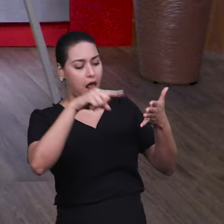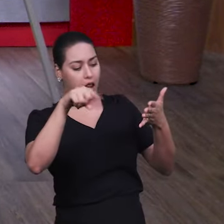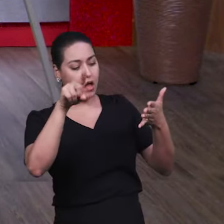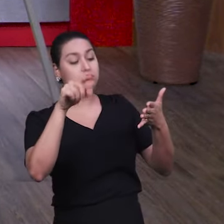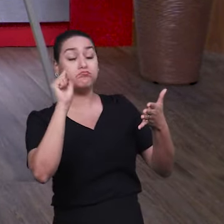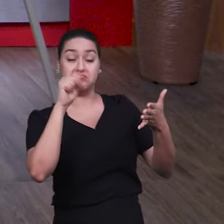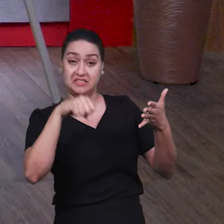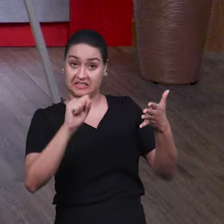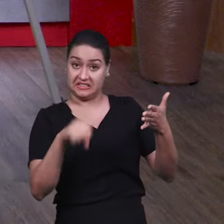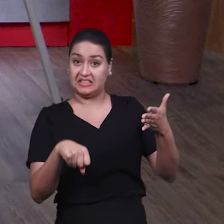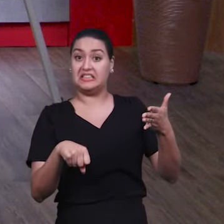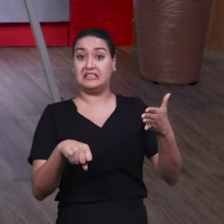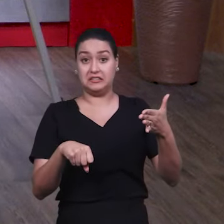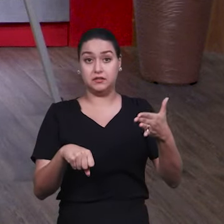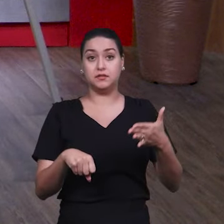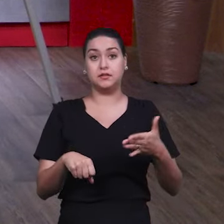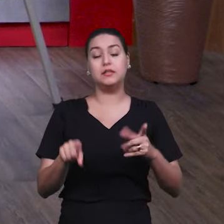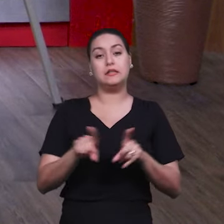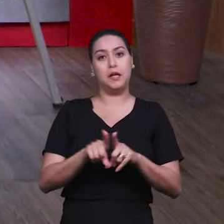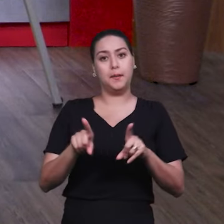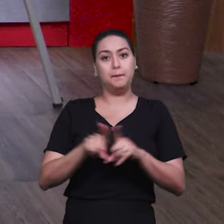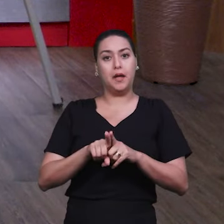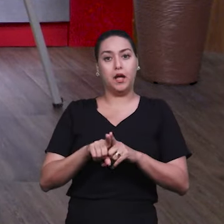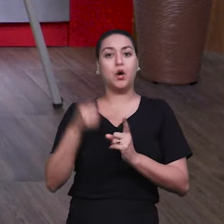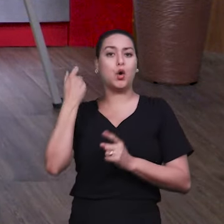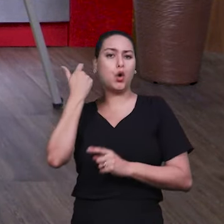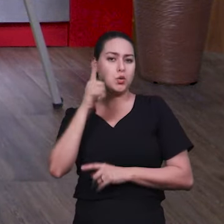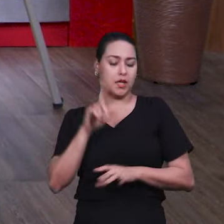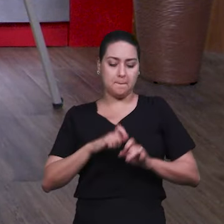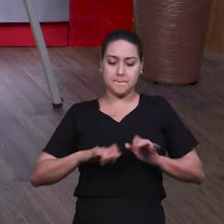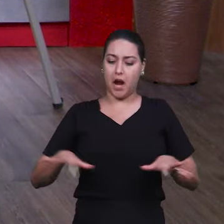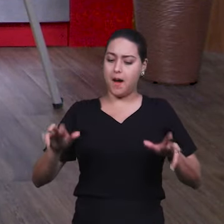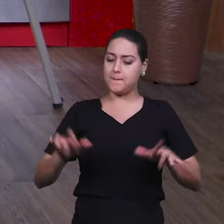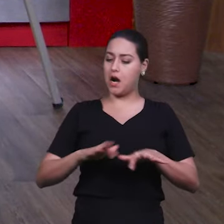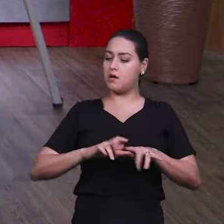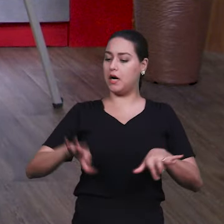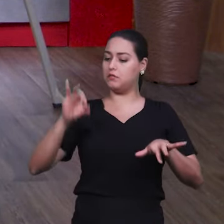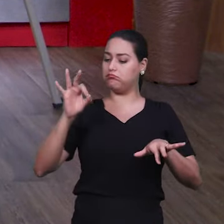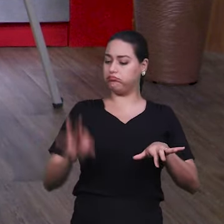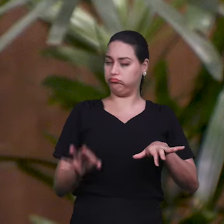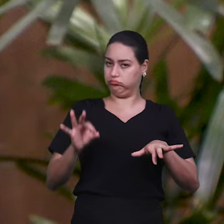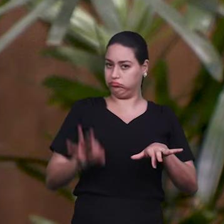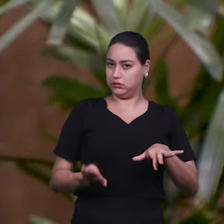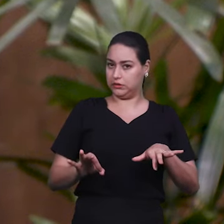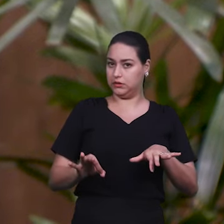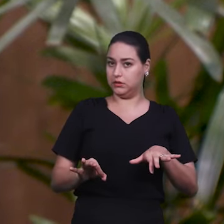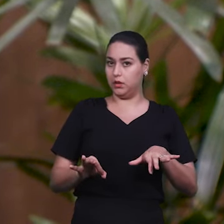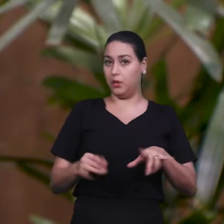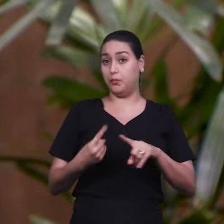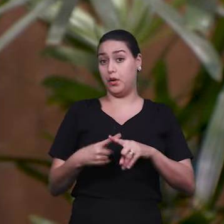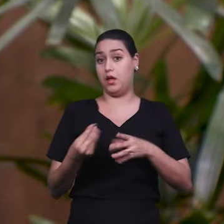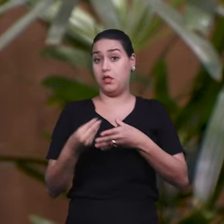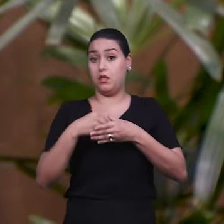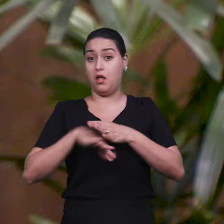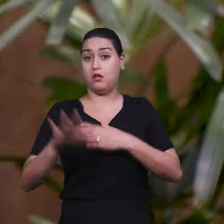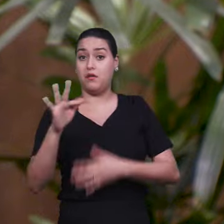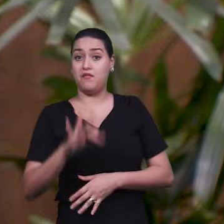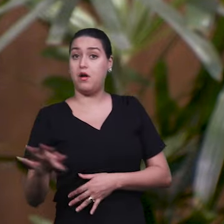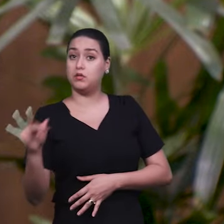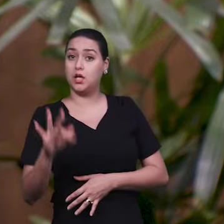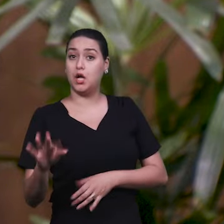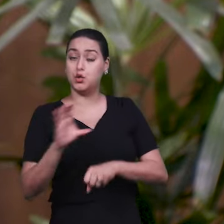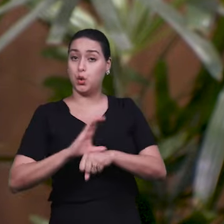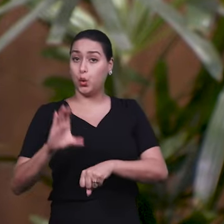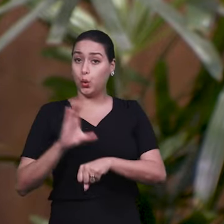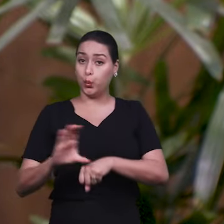própria performance no instrumento também já é exigida. Dentro da faculdade de música, tem cursos de